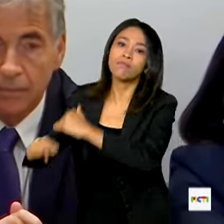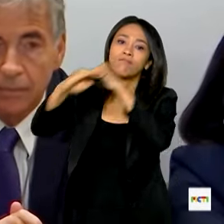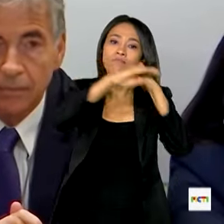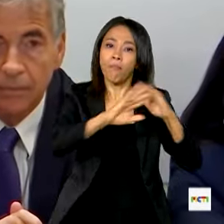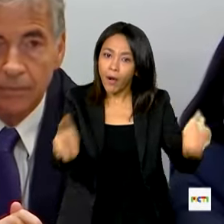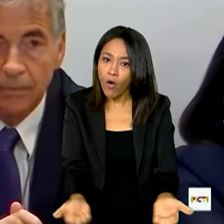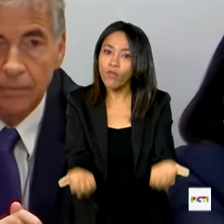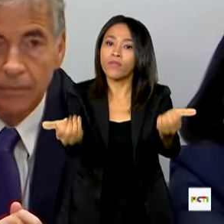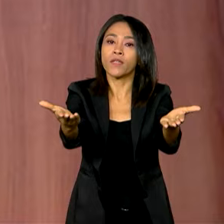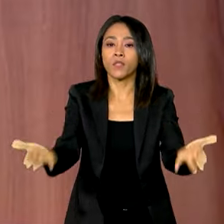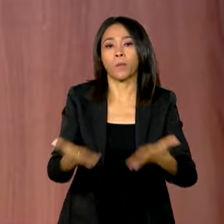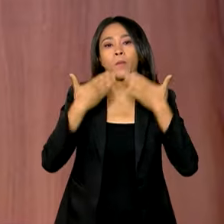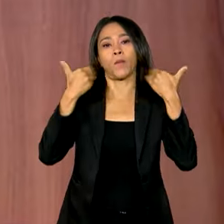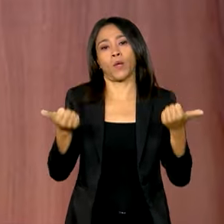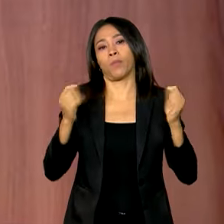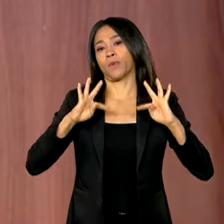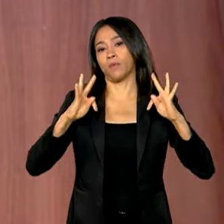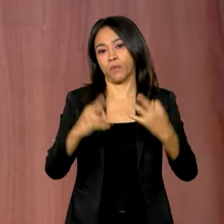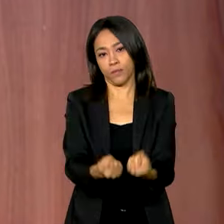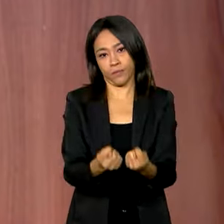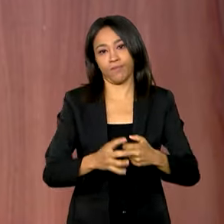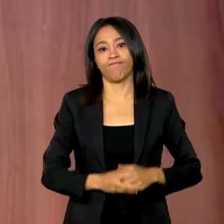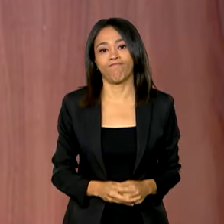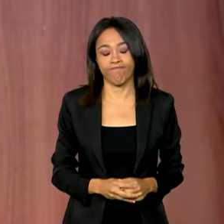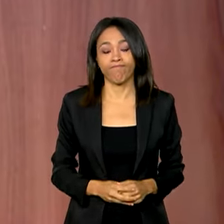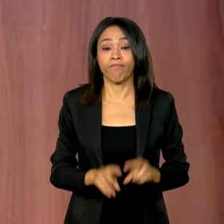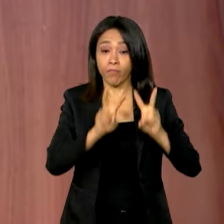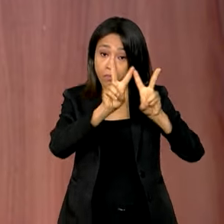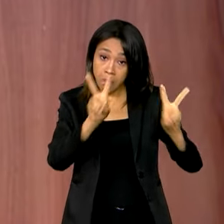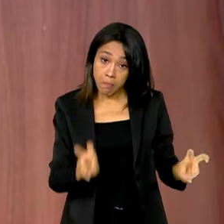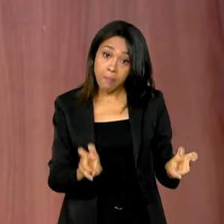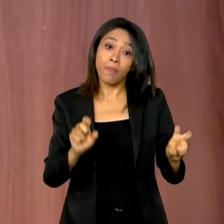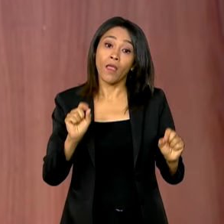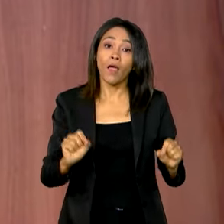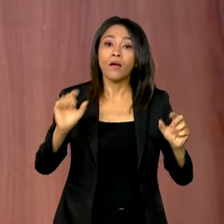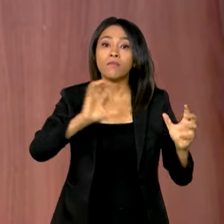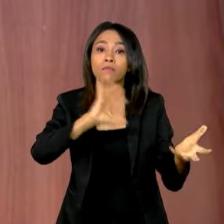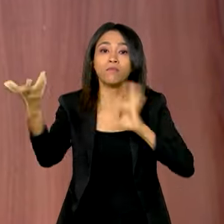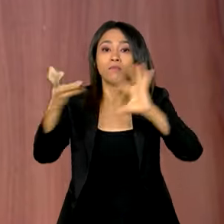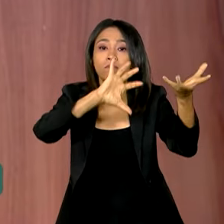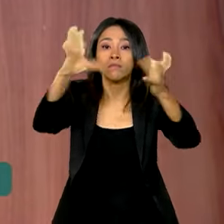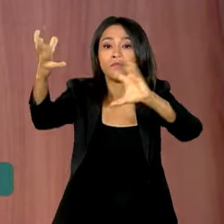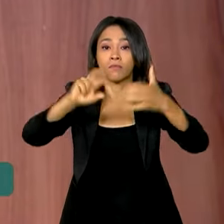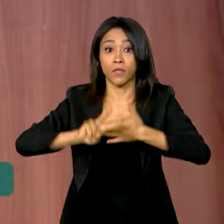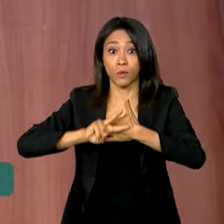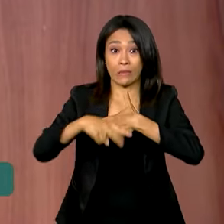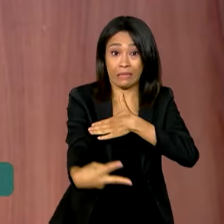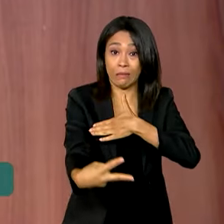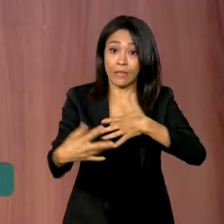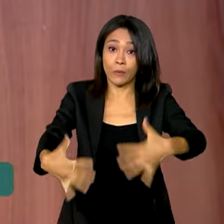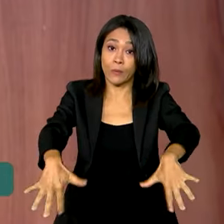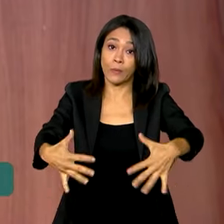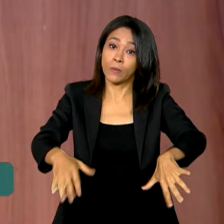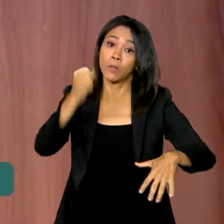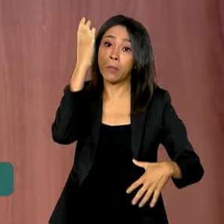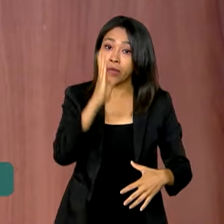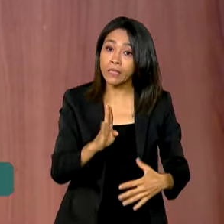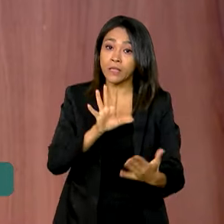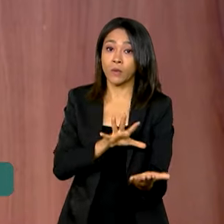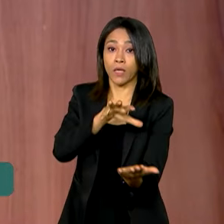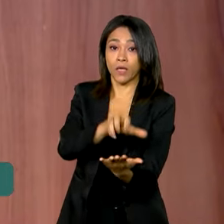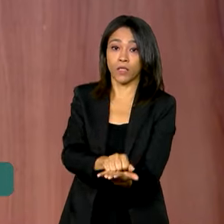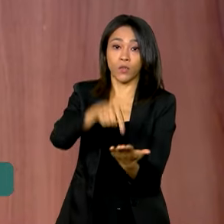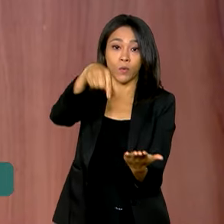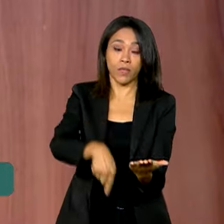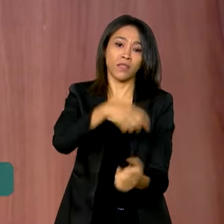todos os brasileiros e brasileiras. O assunto agora são os efeitos das mudanças climáticas. O Brasil registrou, neste